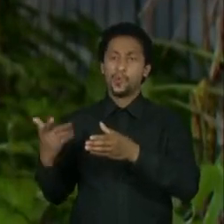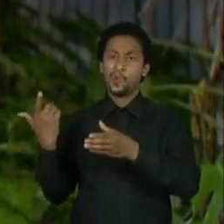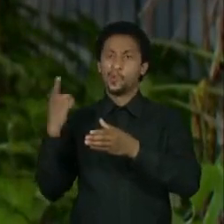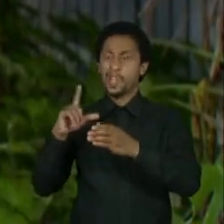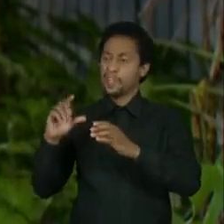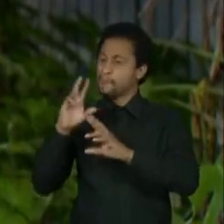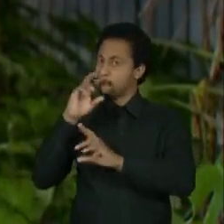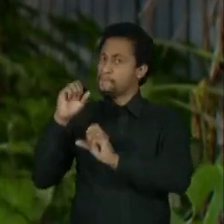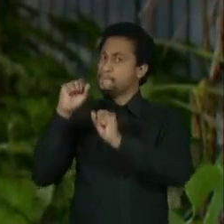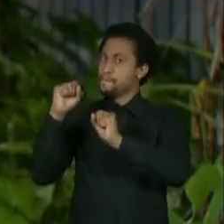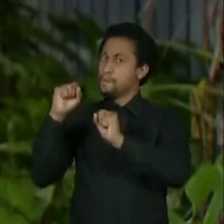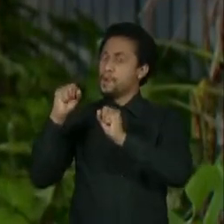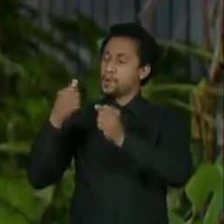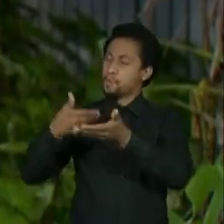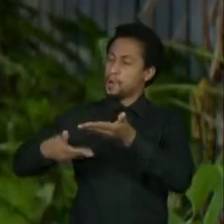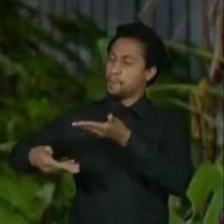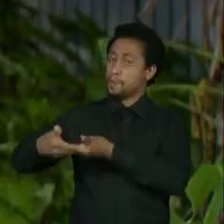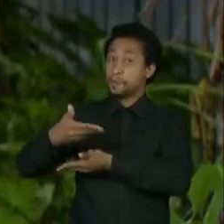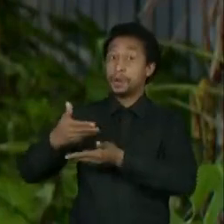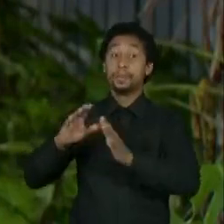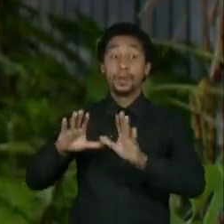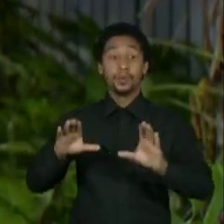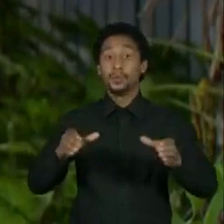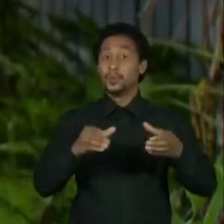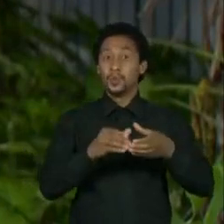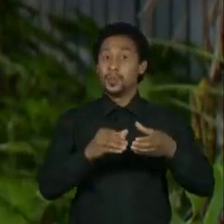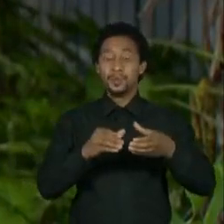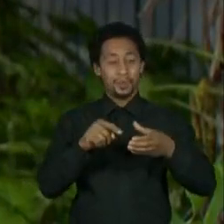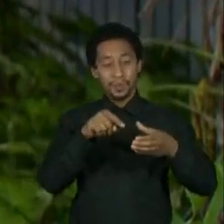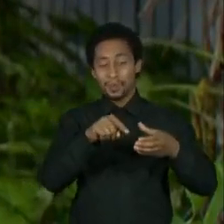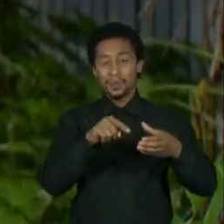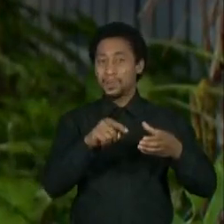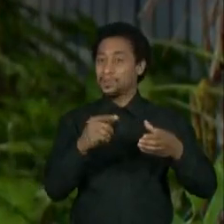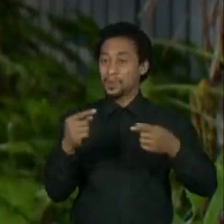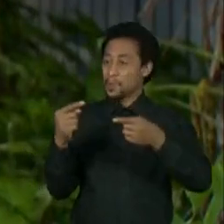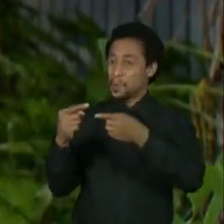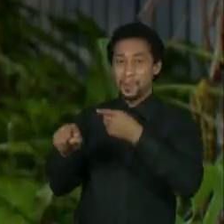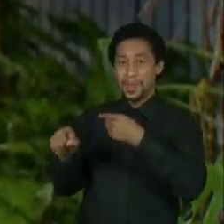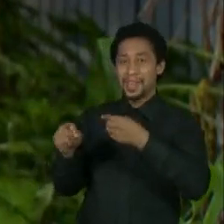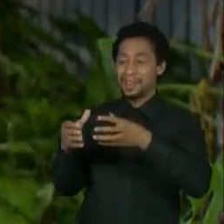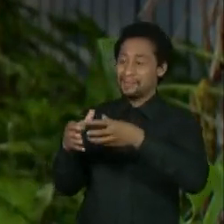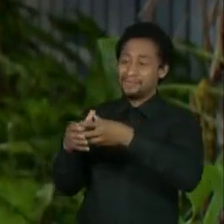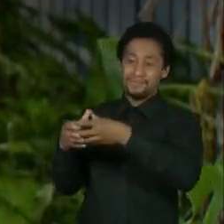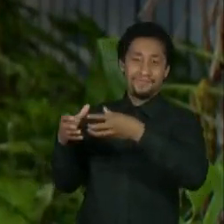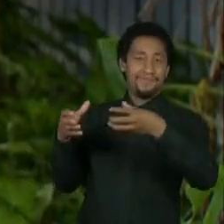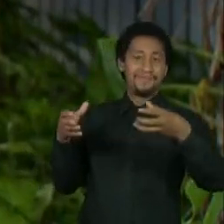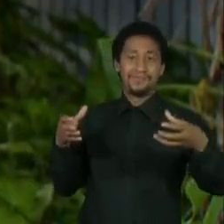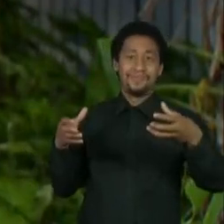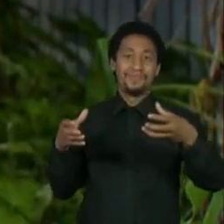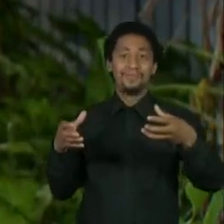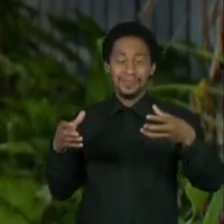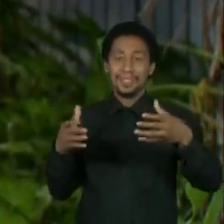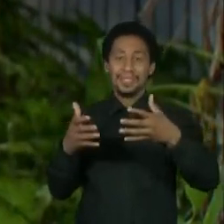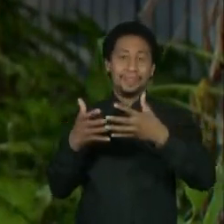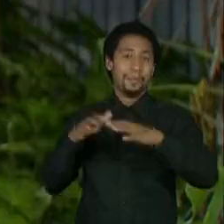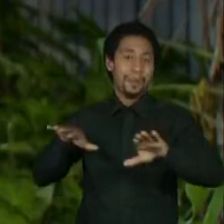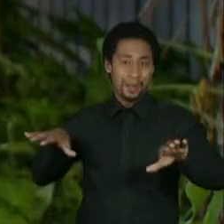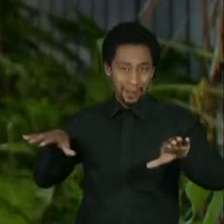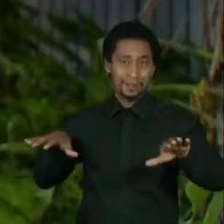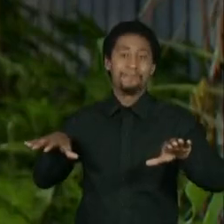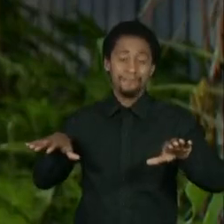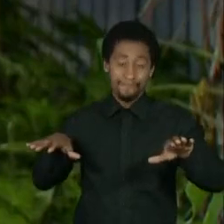de iguais, ele exclui quem não faz parte deste grupo. Então, ele é um pacto que